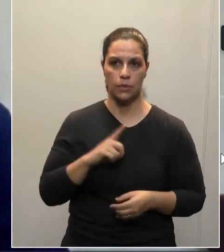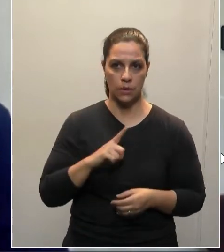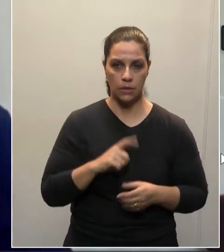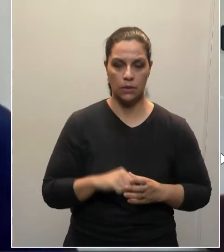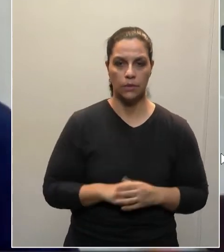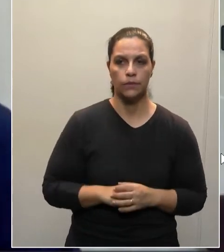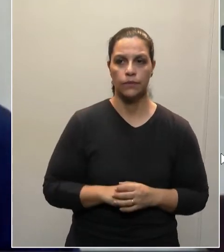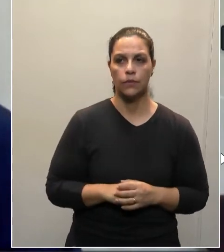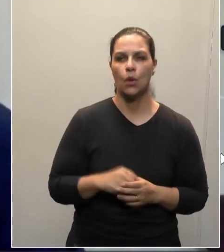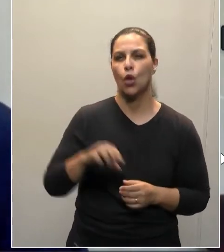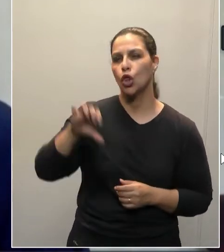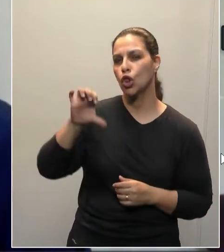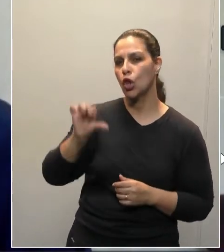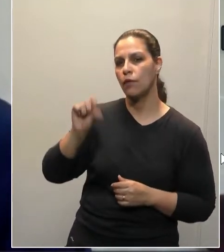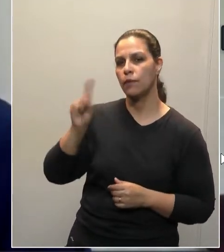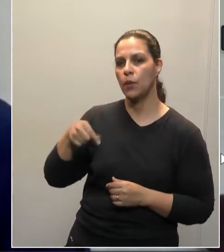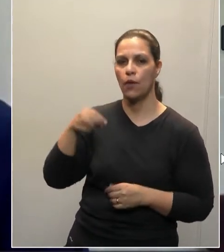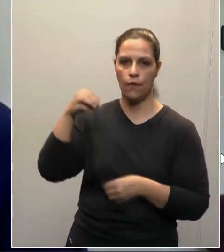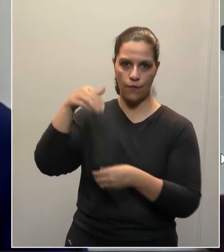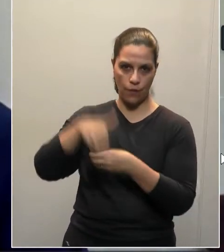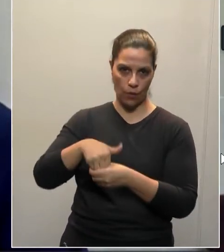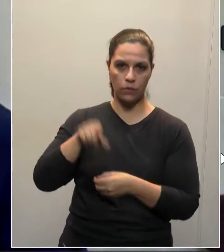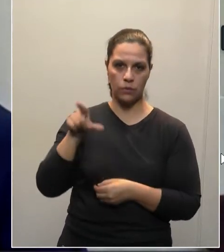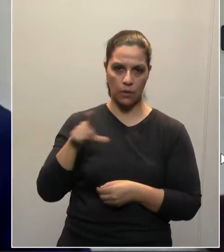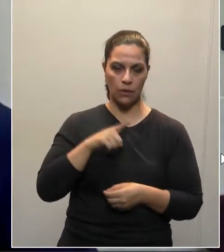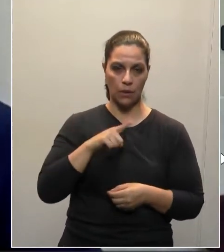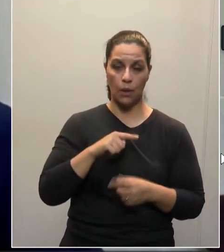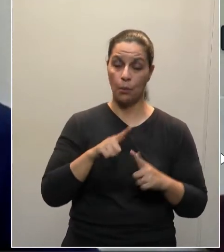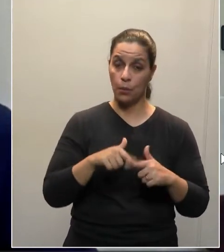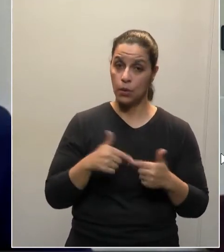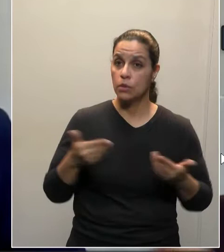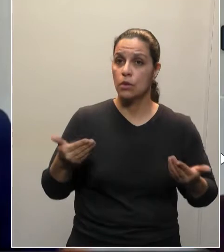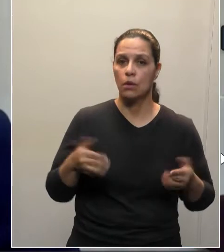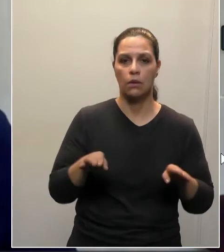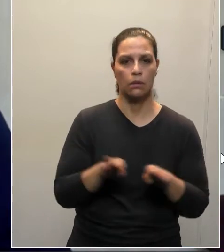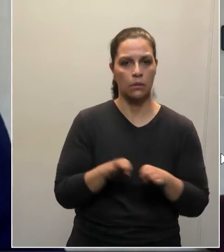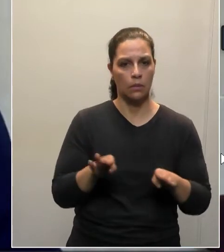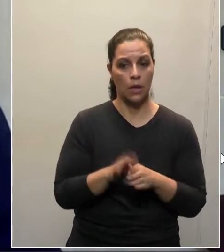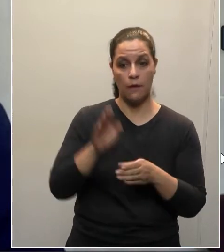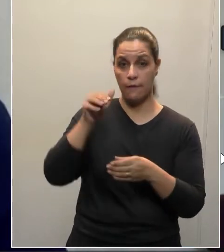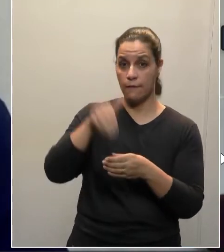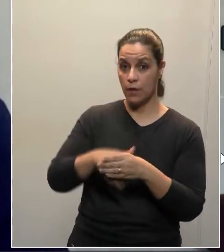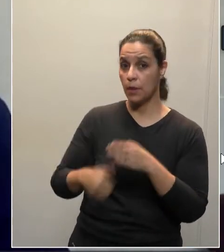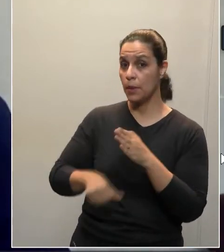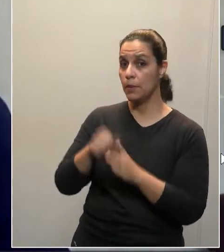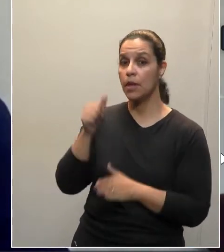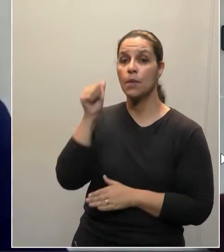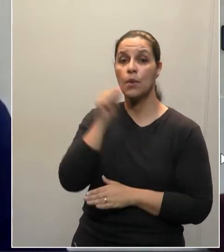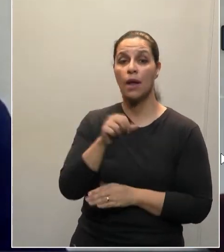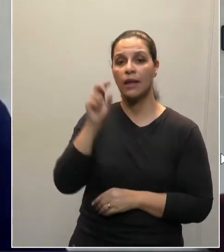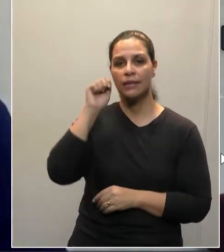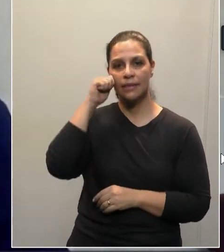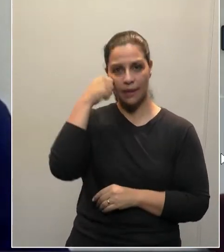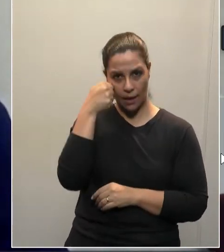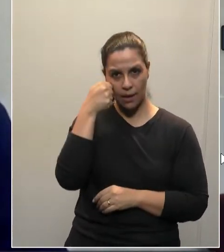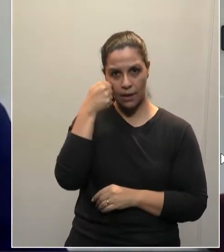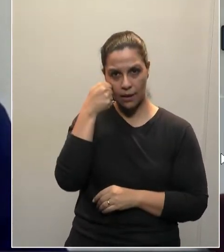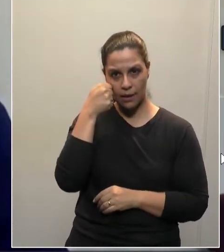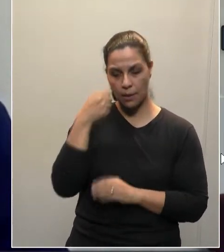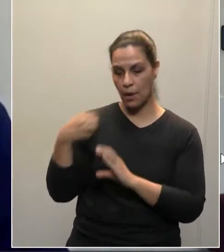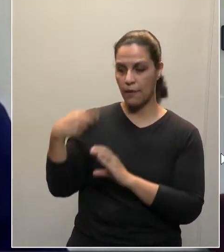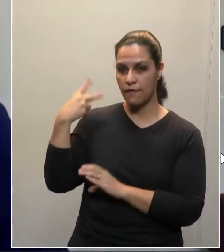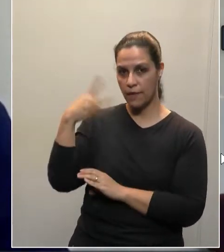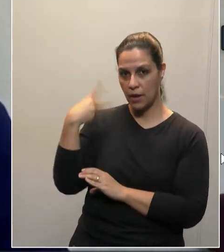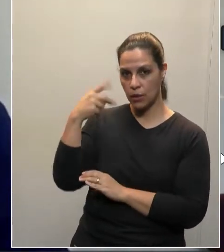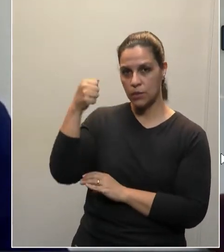com quase 9 mil votos. Então, saudar também a eleição da primeira mulher negra para a Câmara